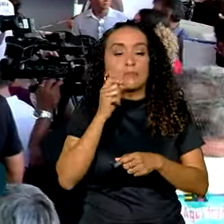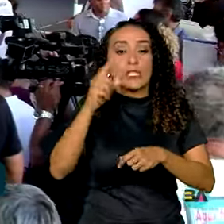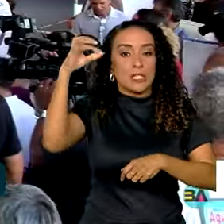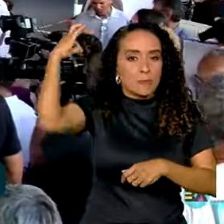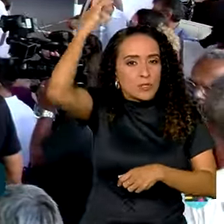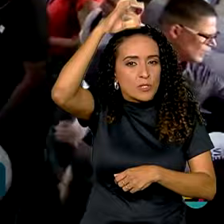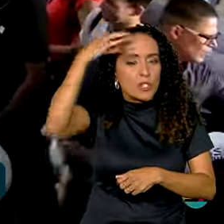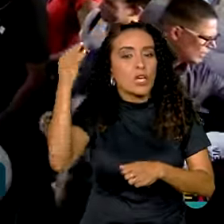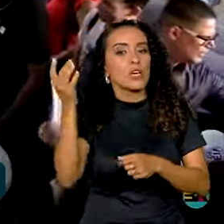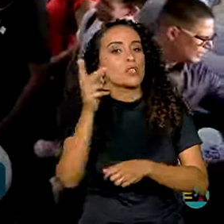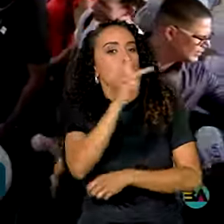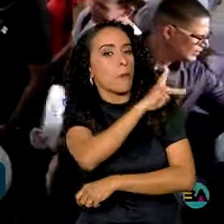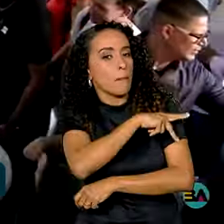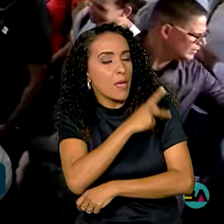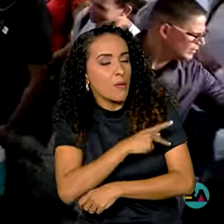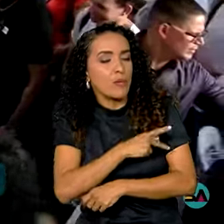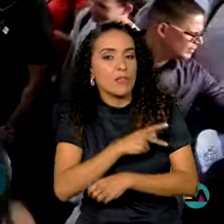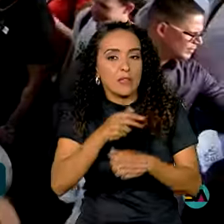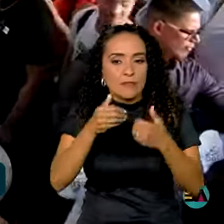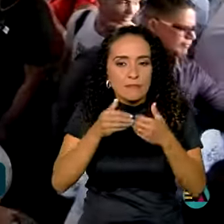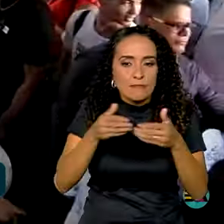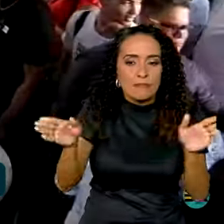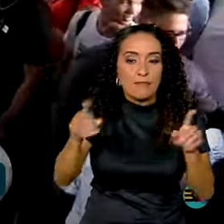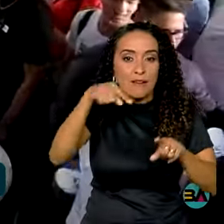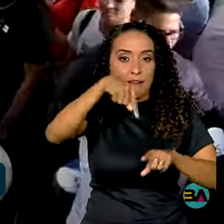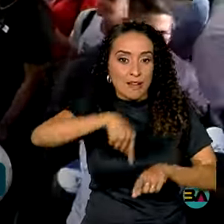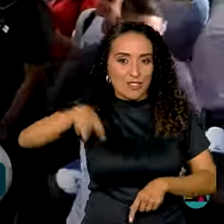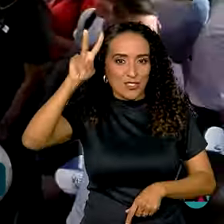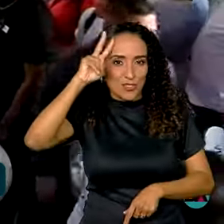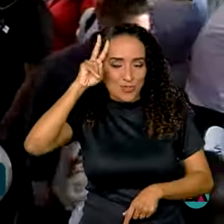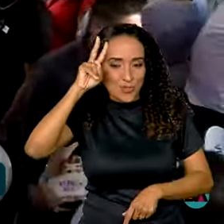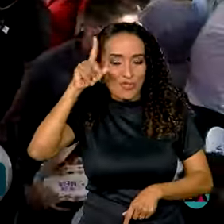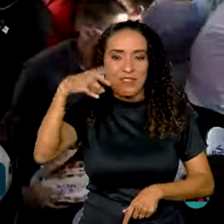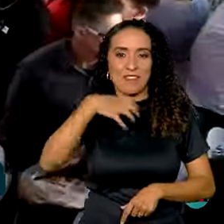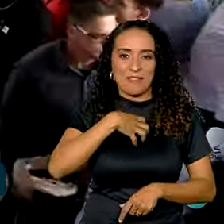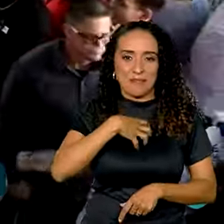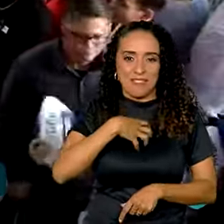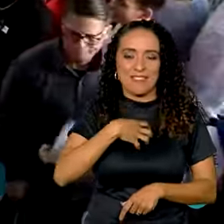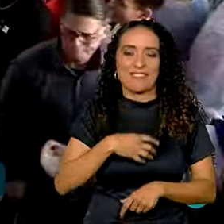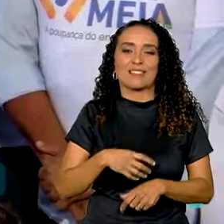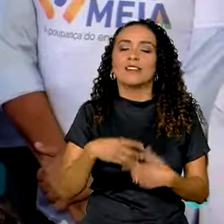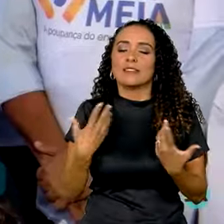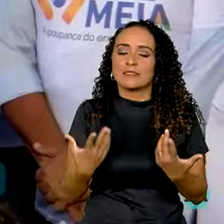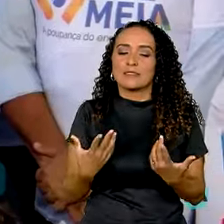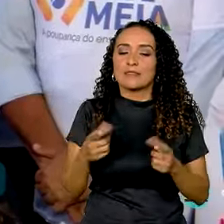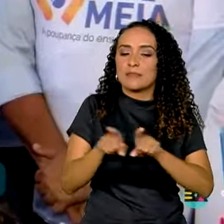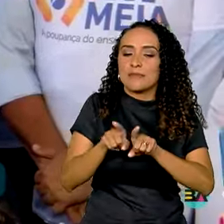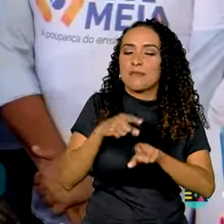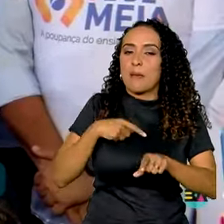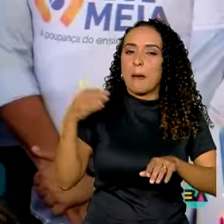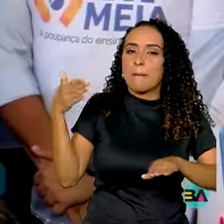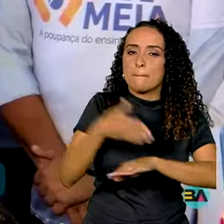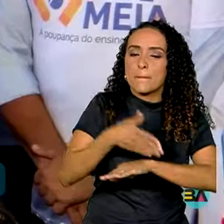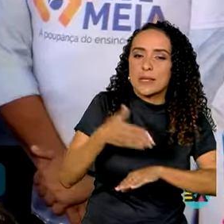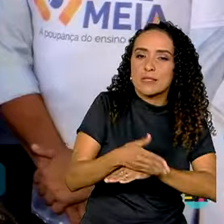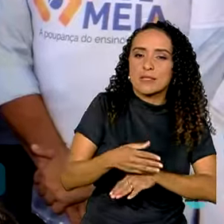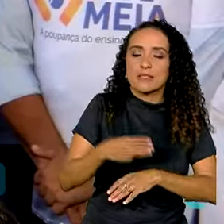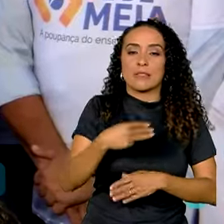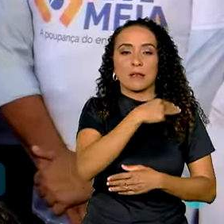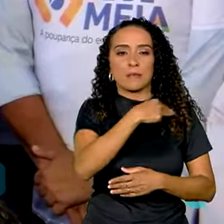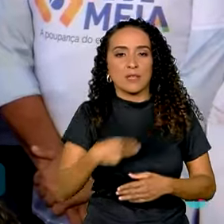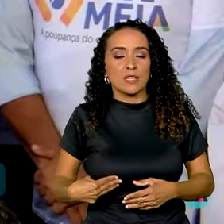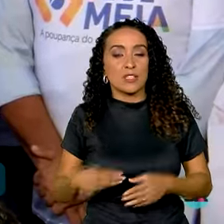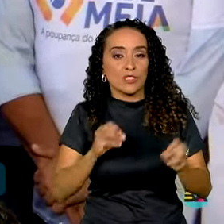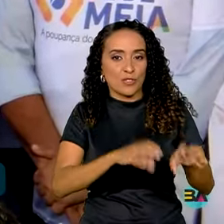Santo e Piauí, o programa foi lançado nesta segunda-feira na Bahia e contou com as presenças dos ministros da